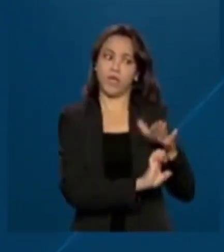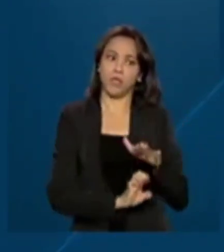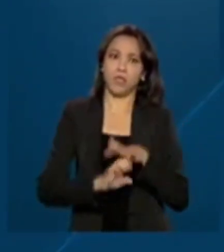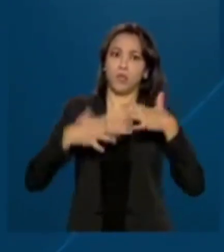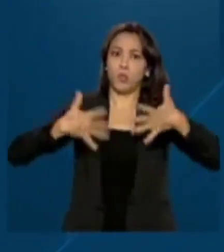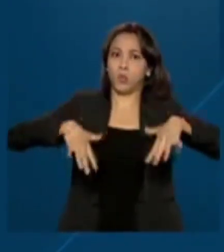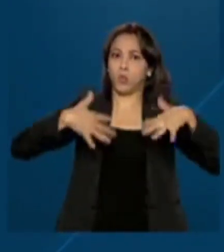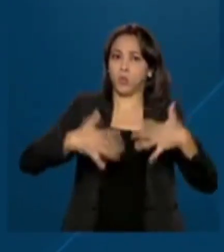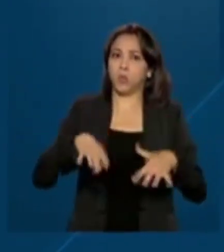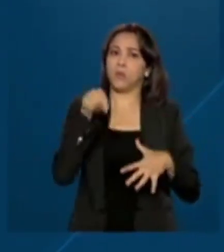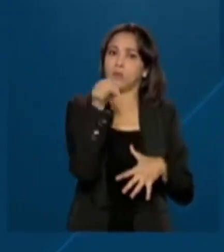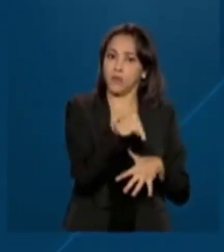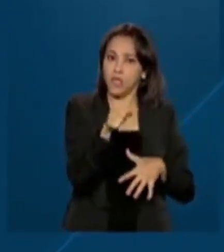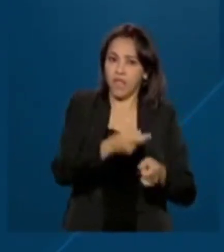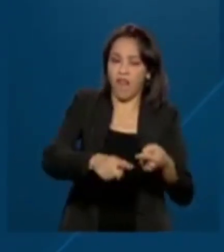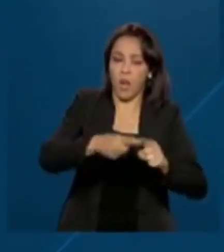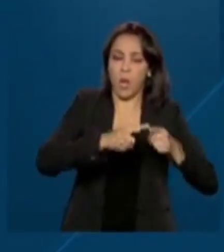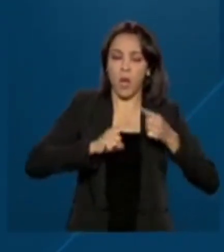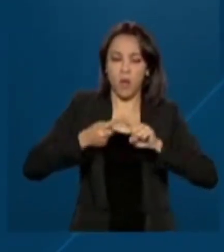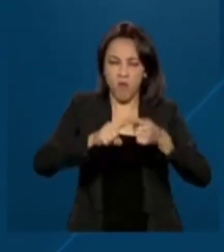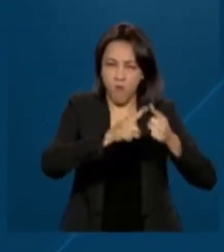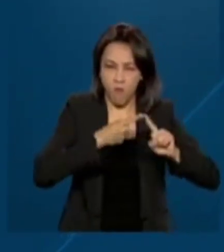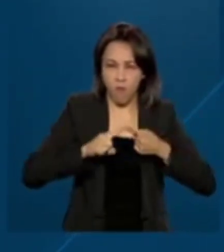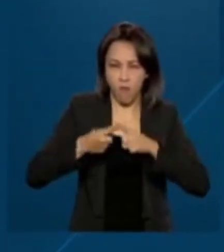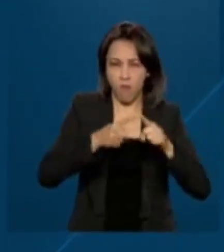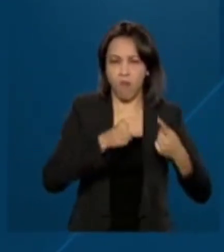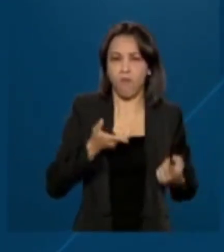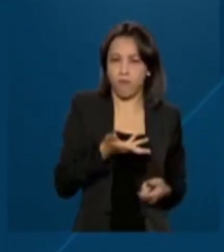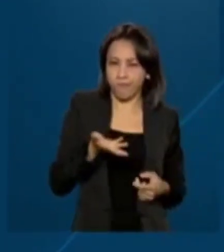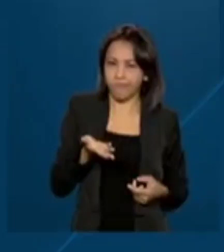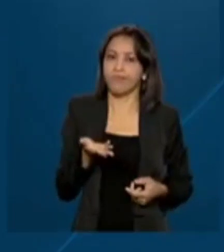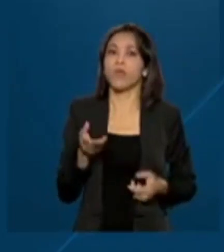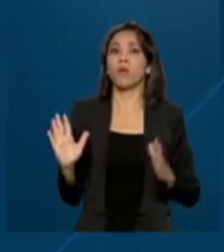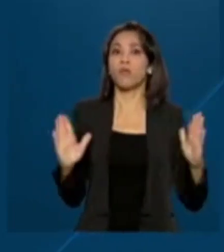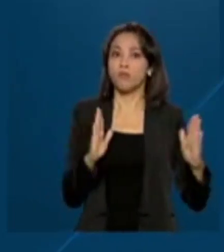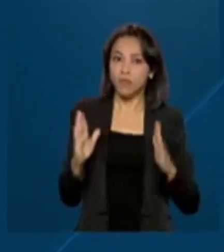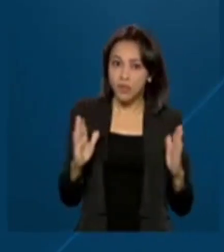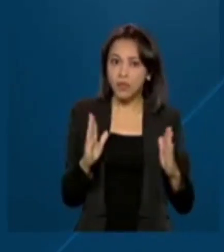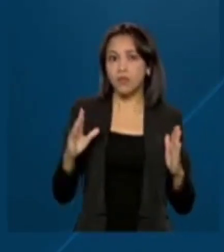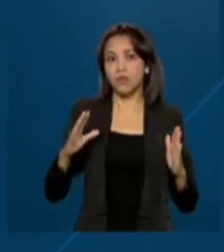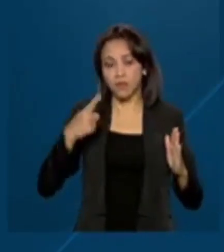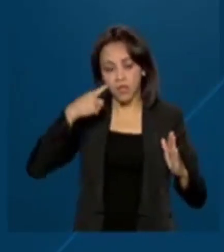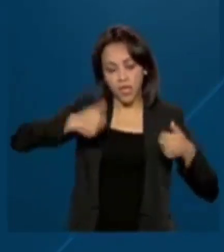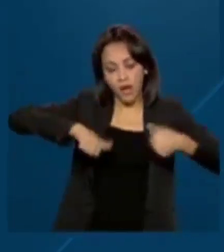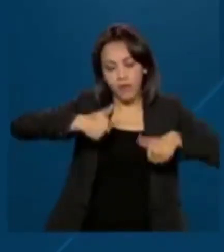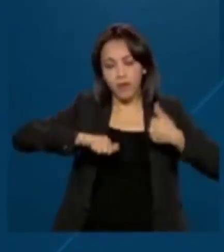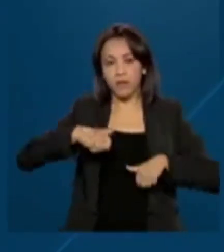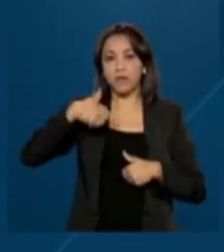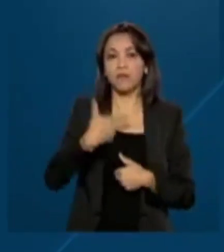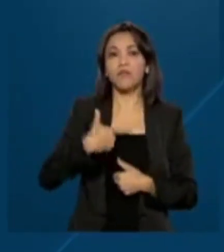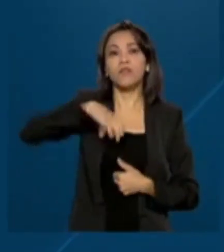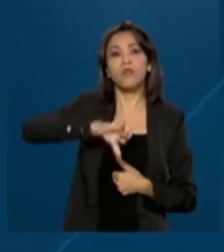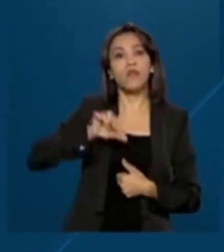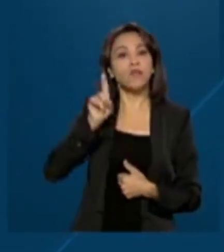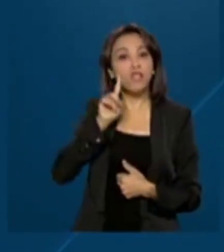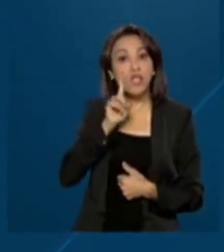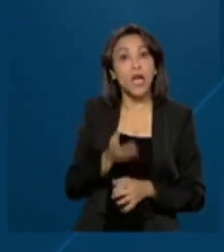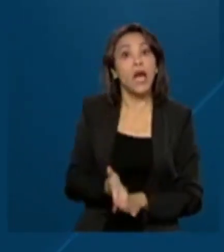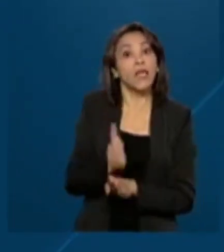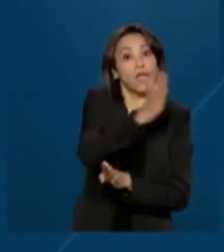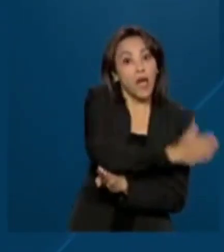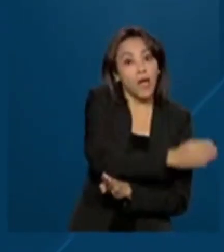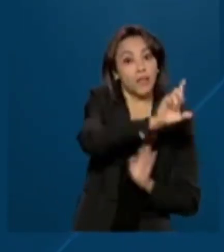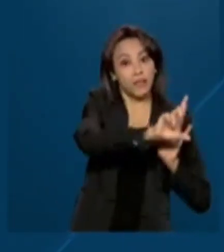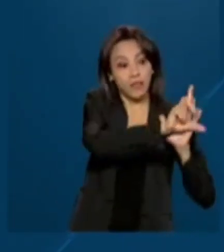as chamadas operações de fusão e aquisição, com prazo médio de análise de 29 dias. Na lei anterior,